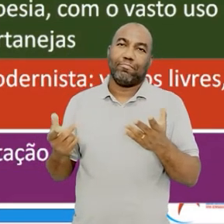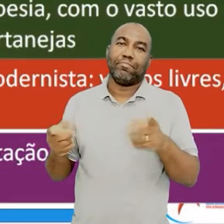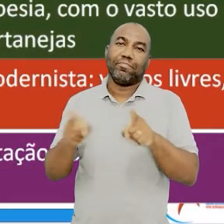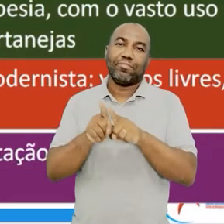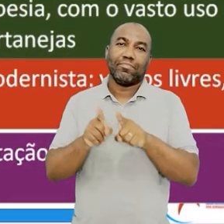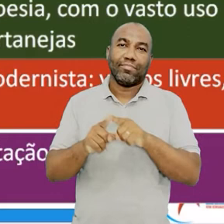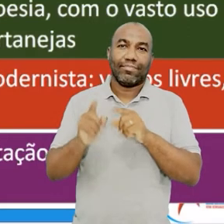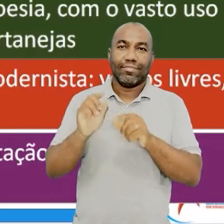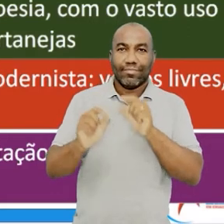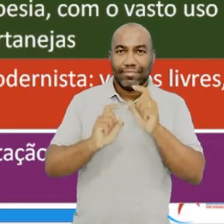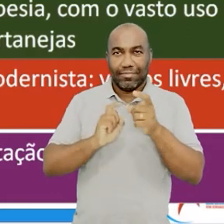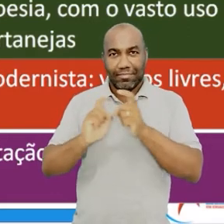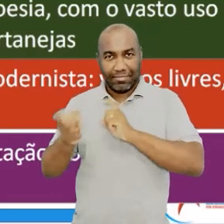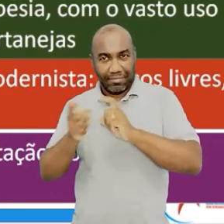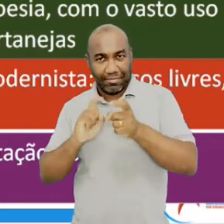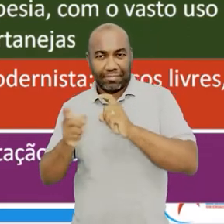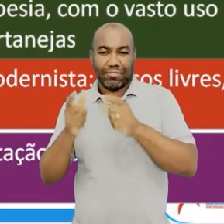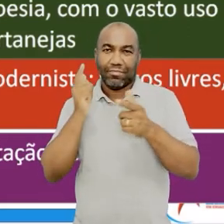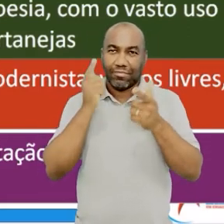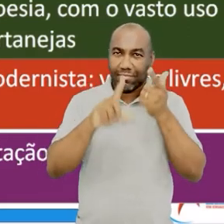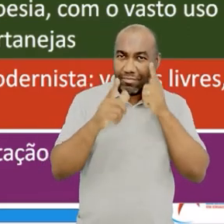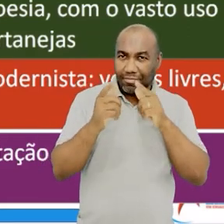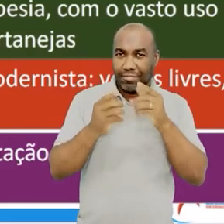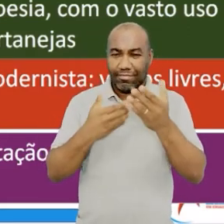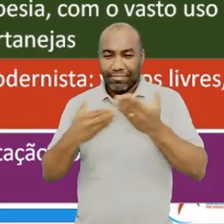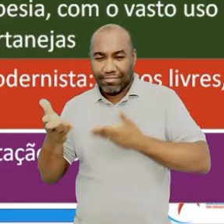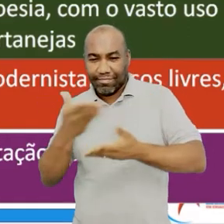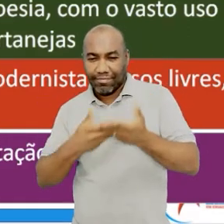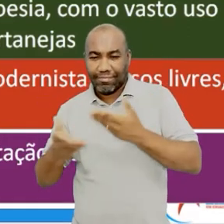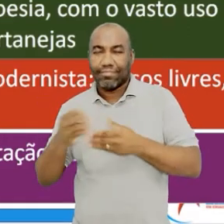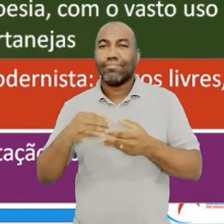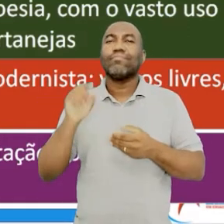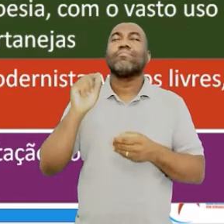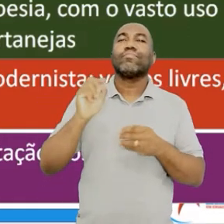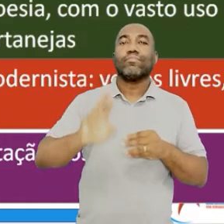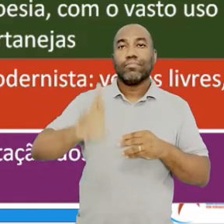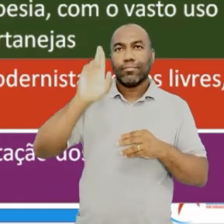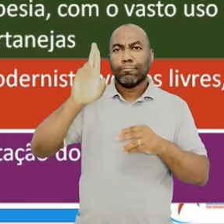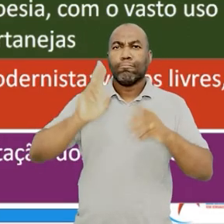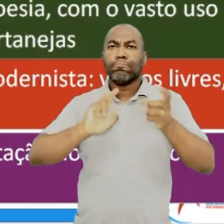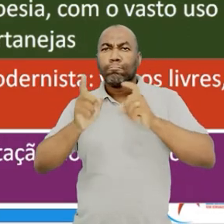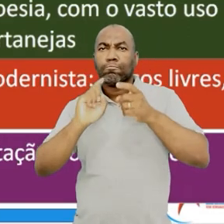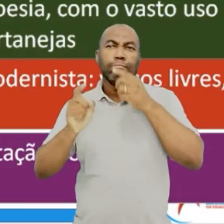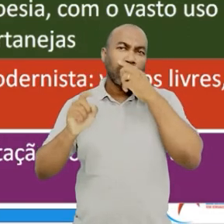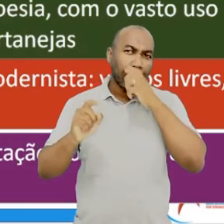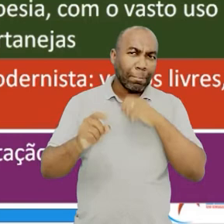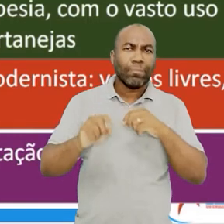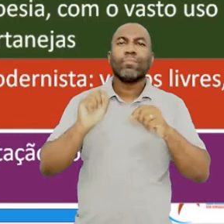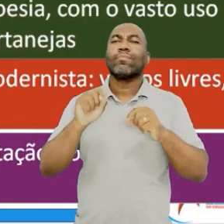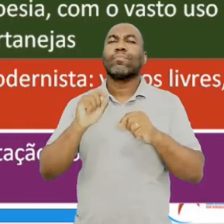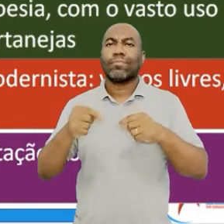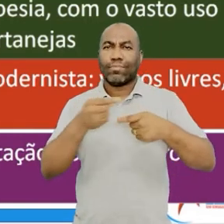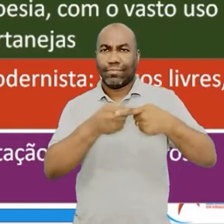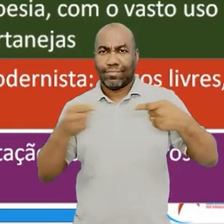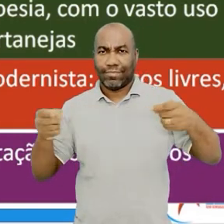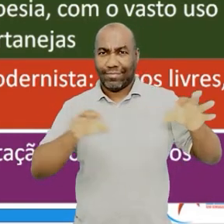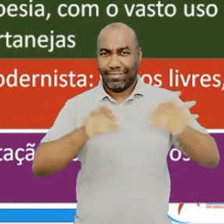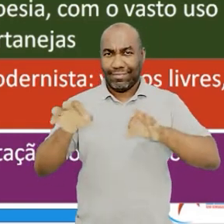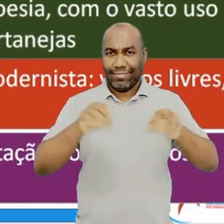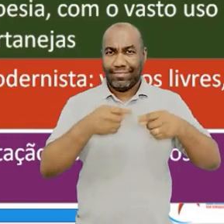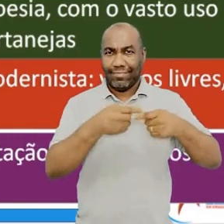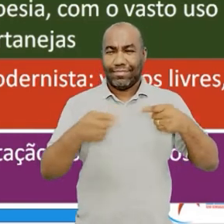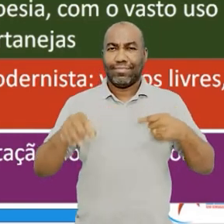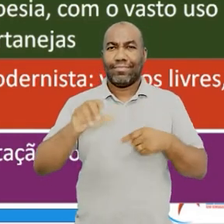articulou, planejou de forma direta, Mário de Andrade, ele planeja a Semana da Arte Moderna.